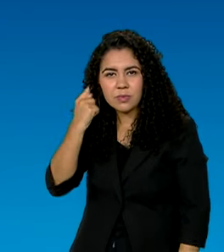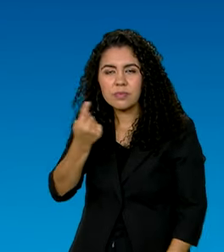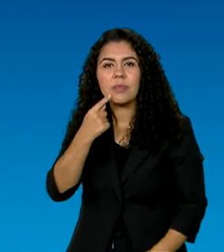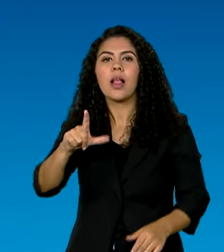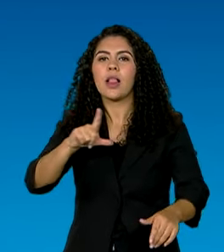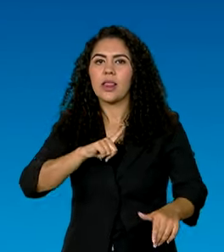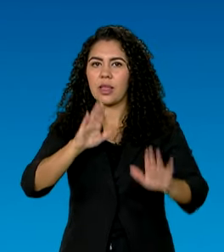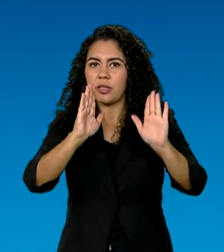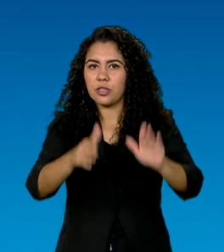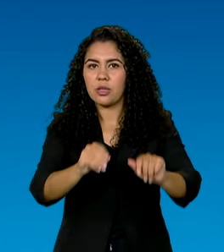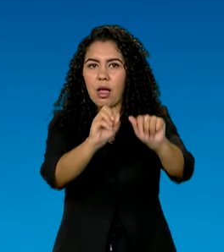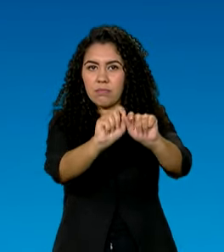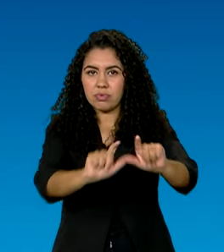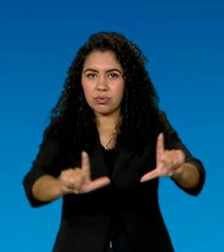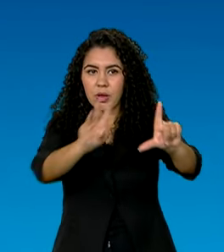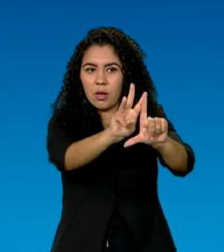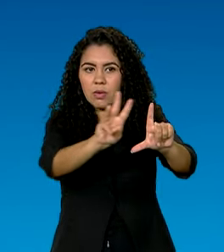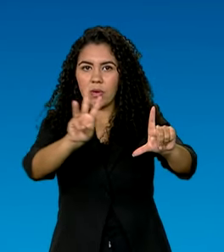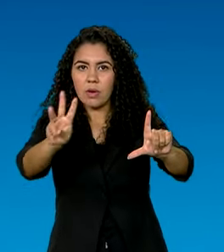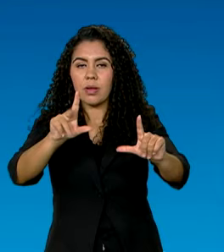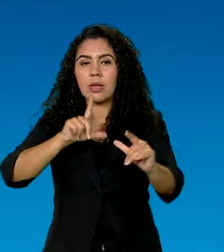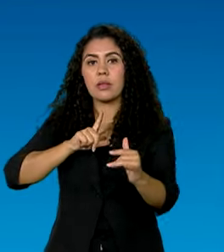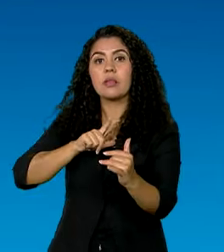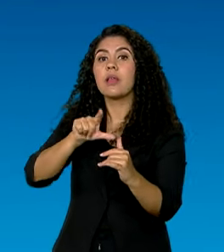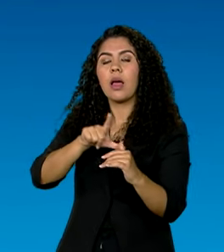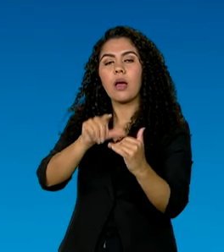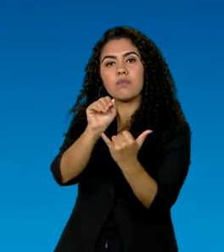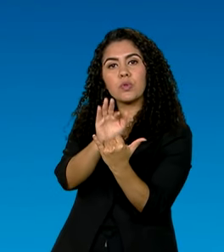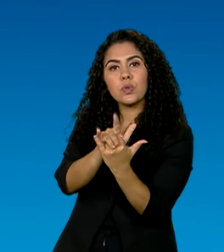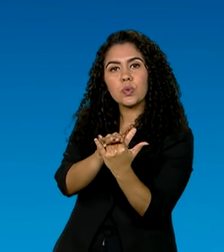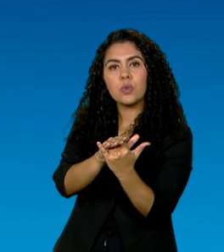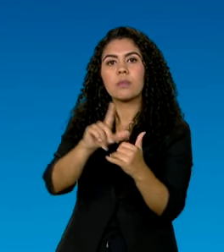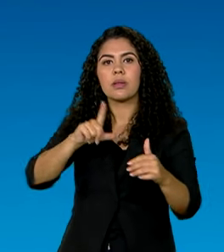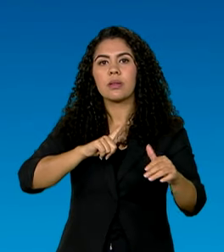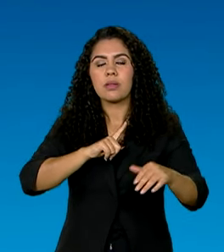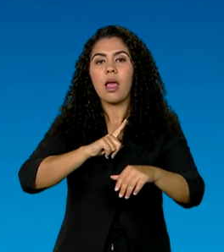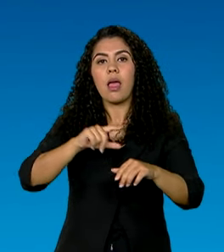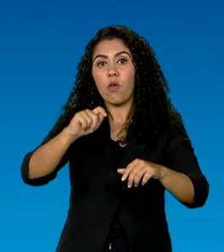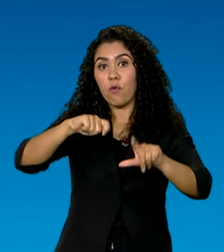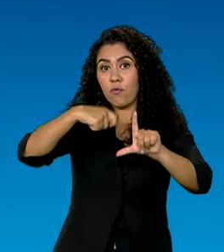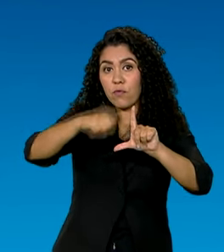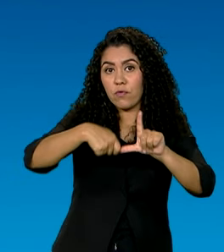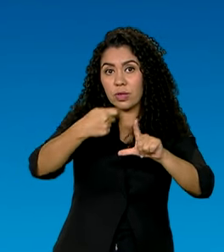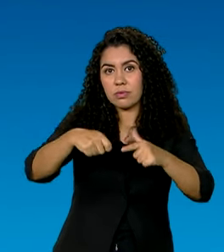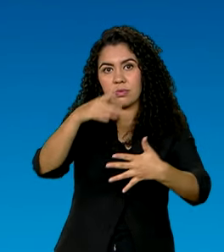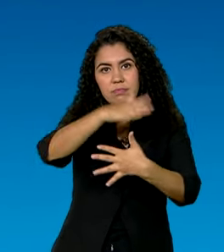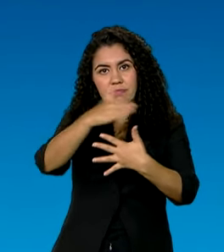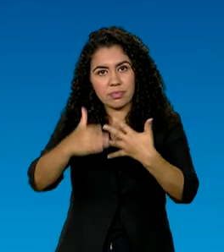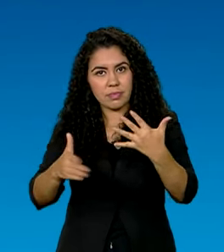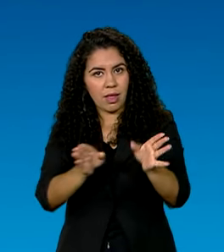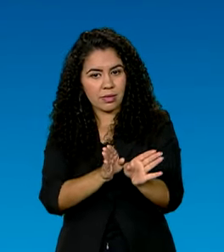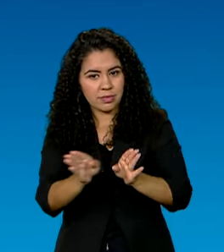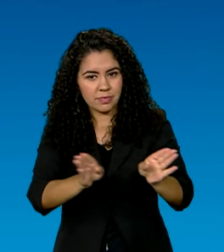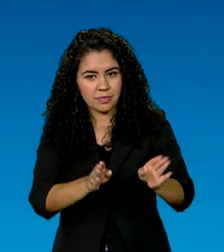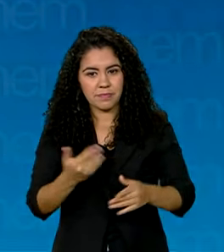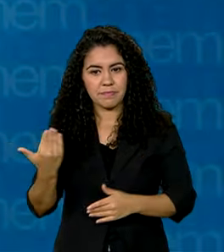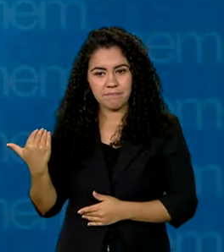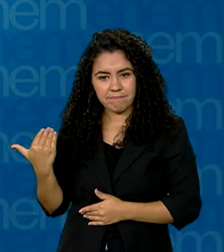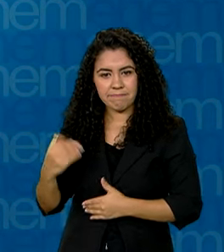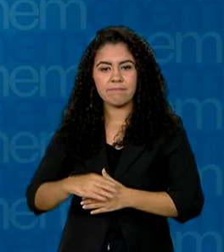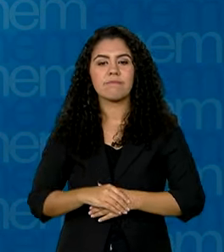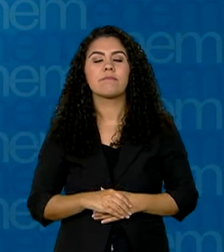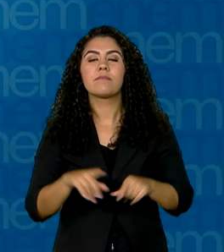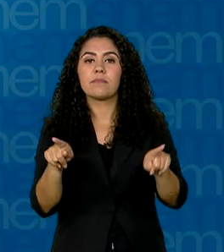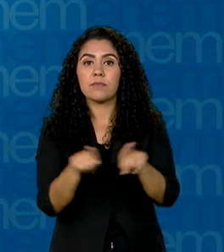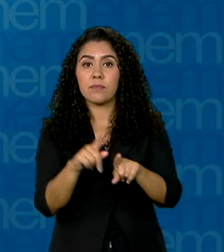Inep no YouTube o vídeo com o edital do Enem 2024 em Língua Brasileira de Sinais, Libras. Tem